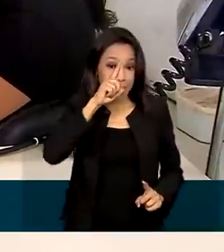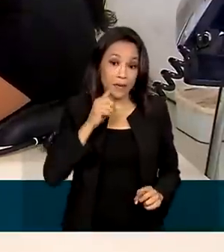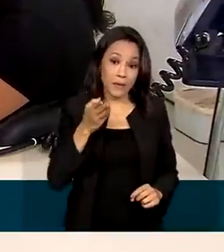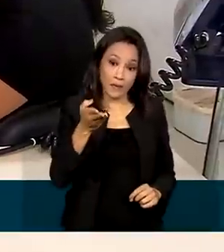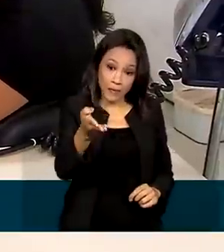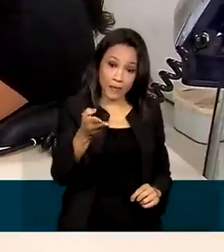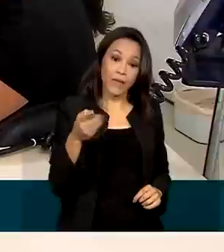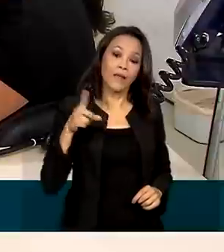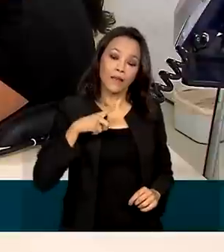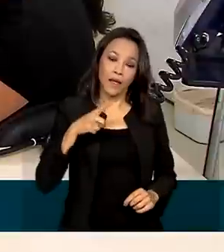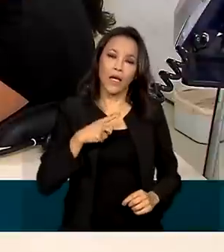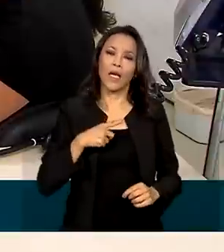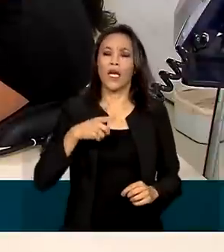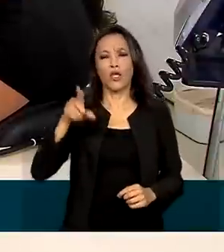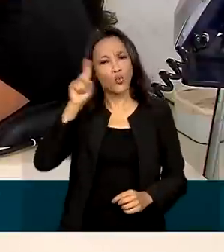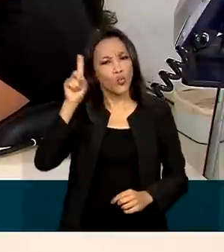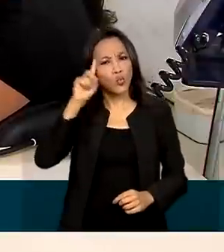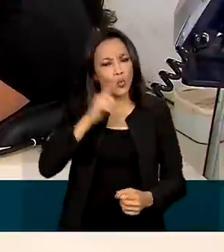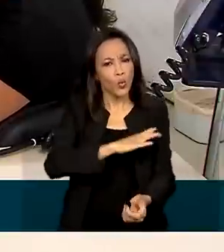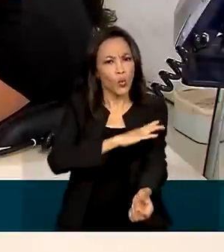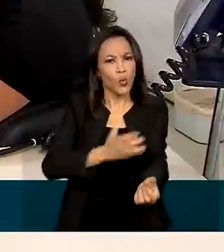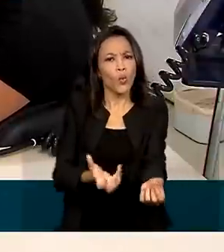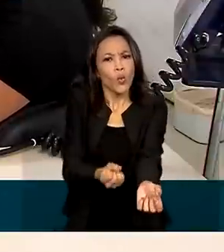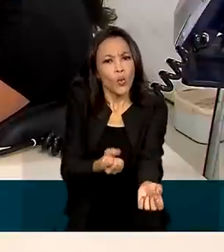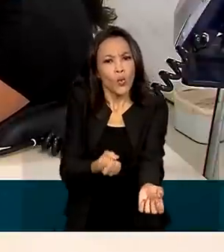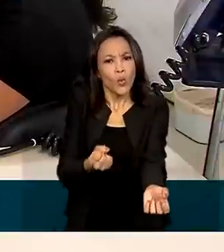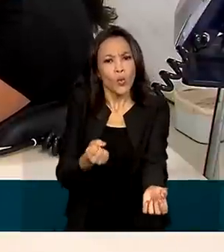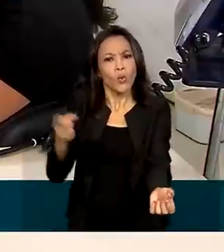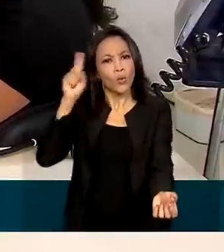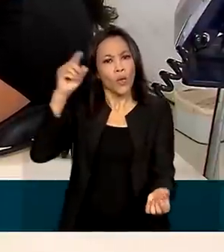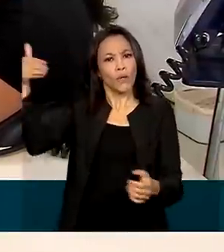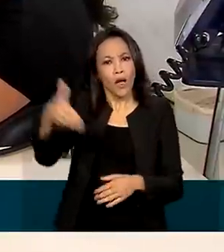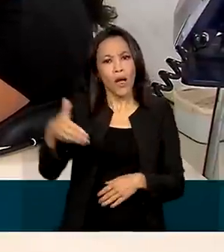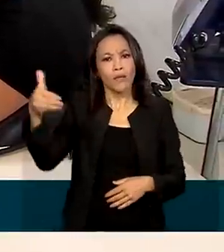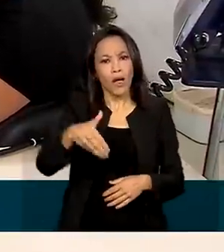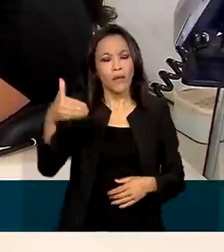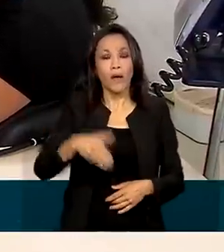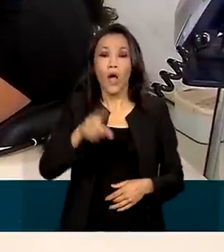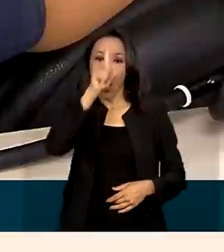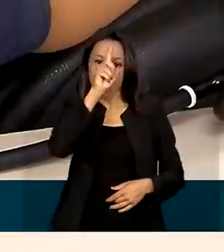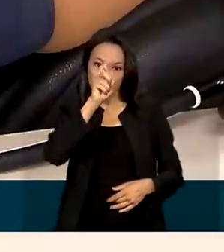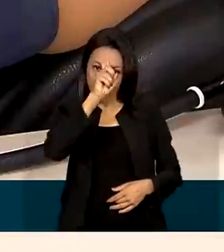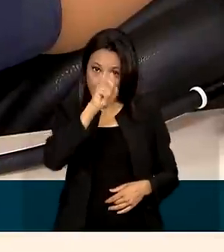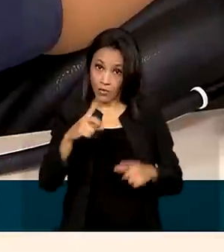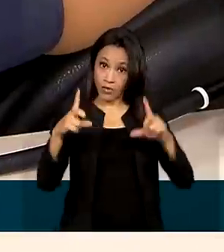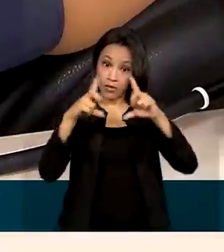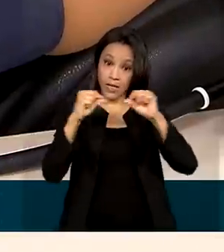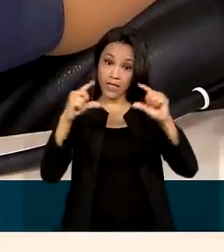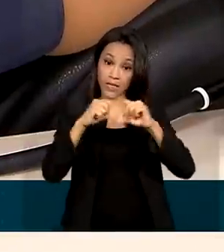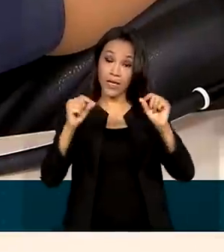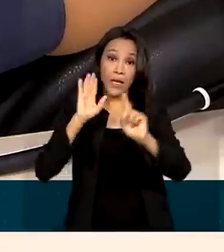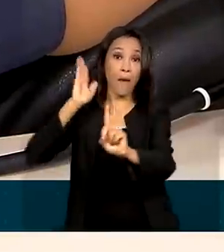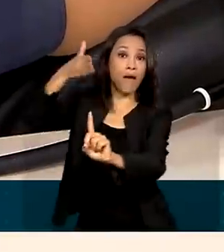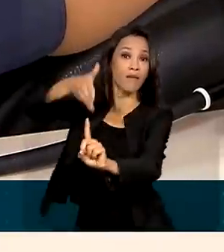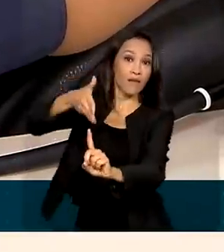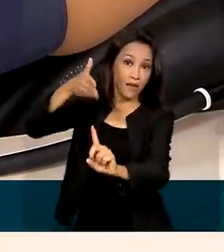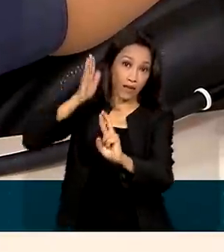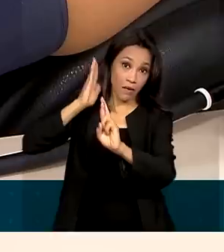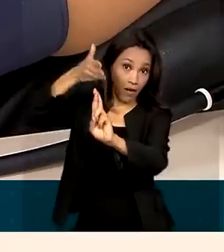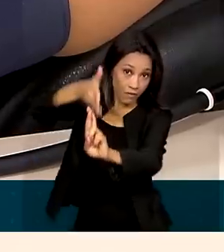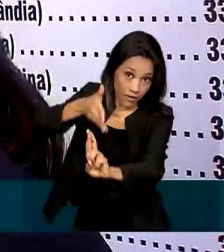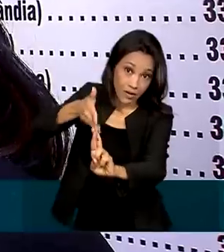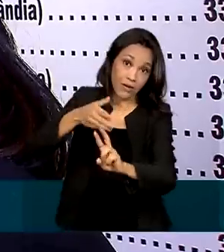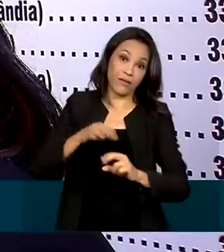Ela faz acompanhamento no Hospital Universitário de Brasília, uma referência em gestação que pode apresentar